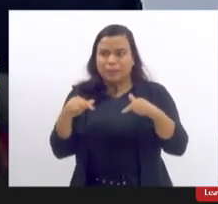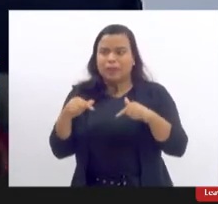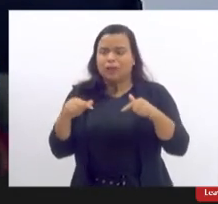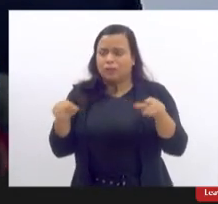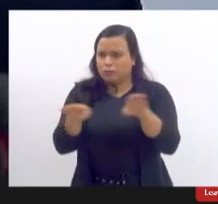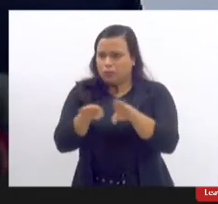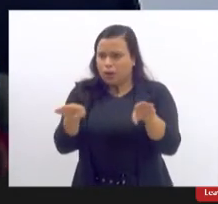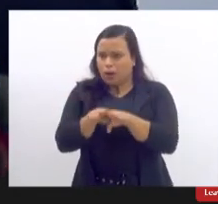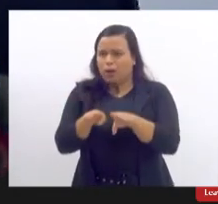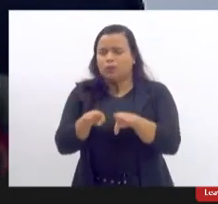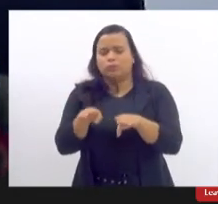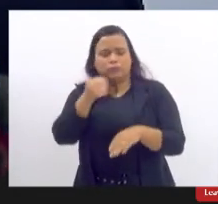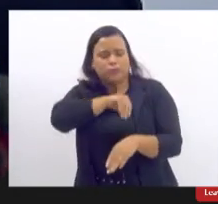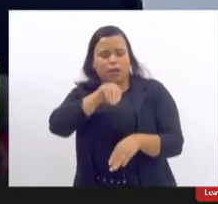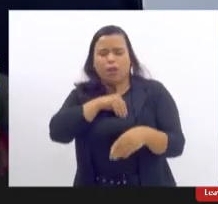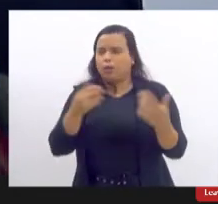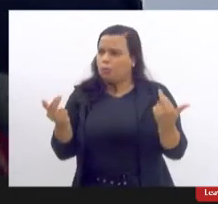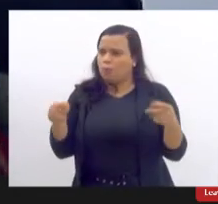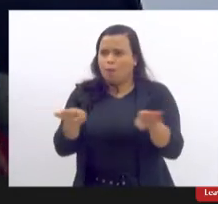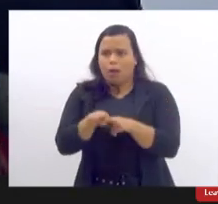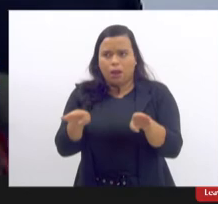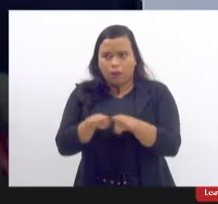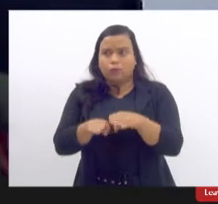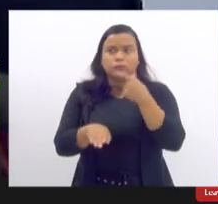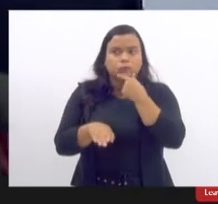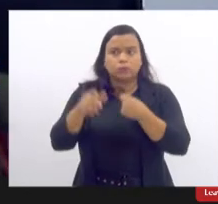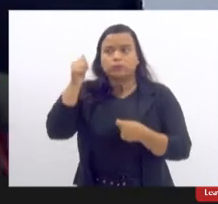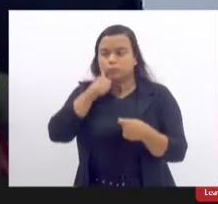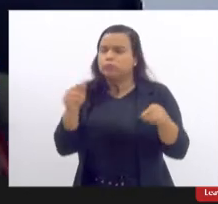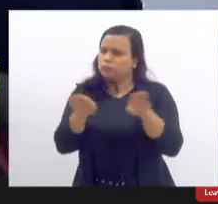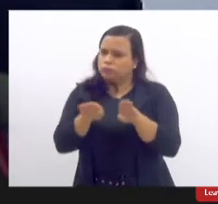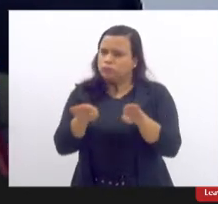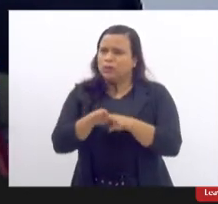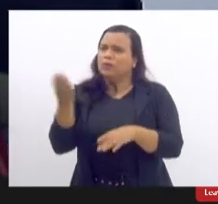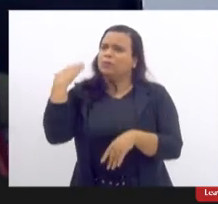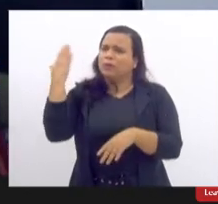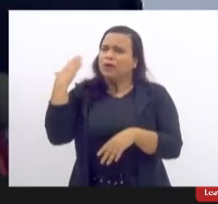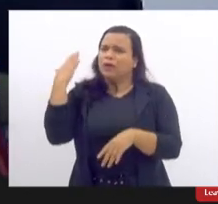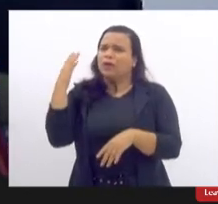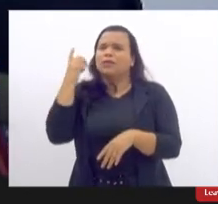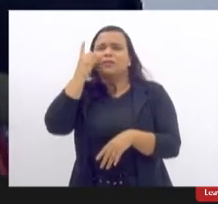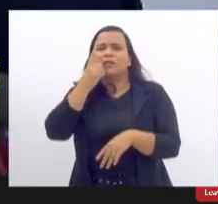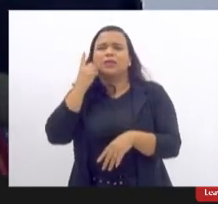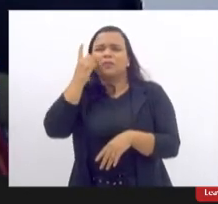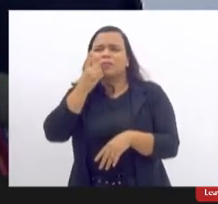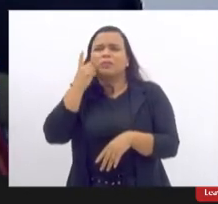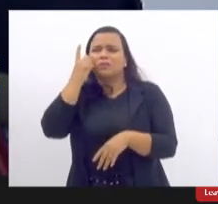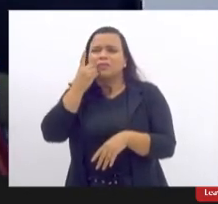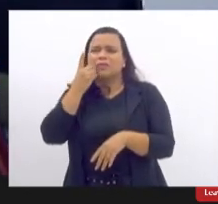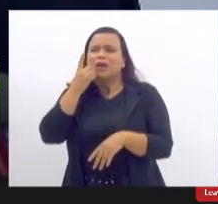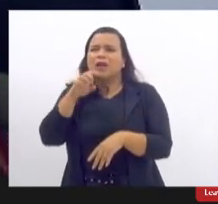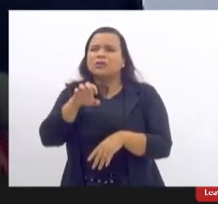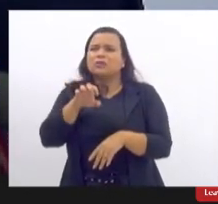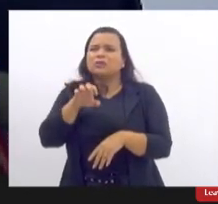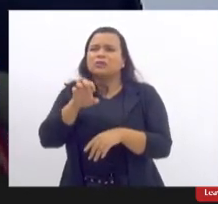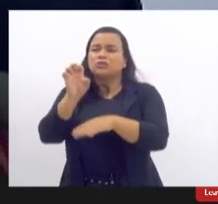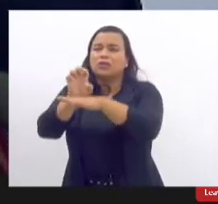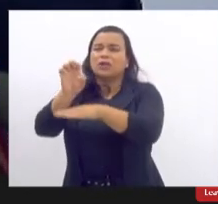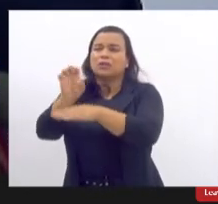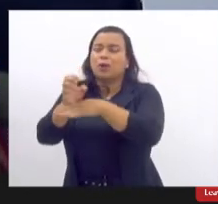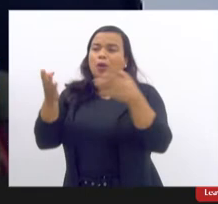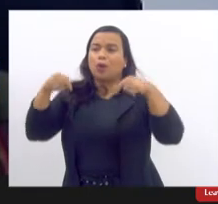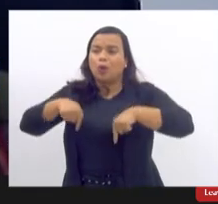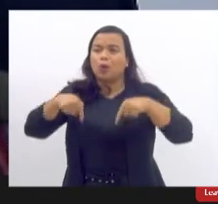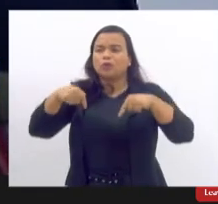na época era deputado estadual o atual senador Flávio Bolsonaro que